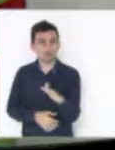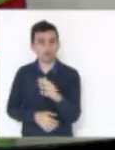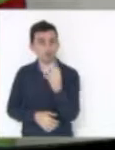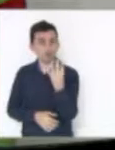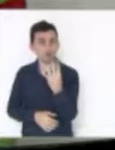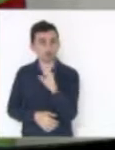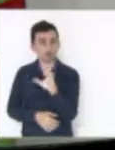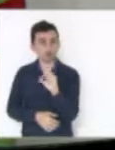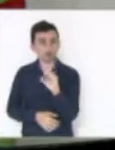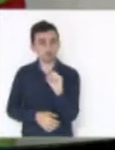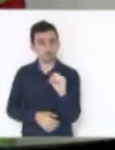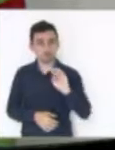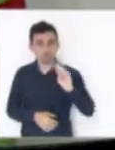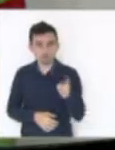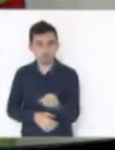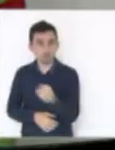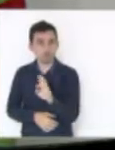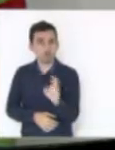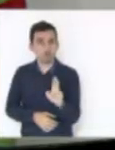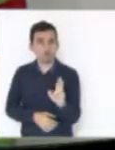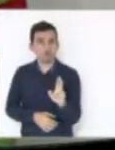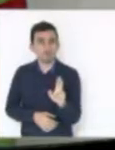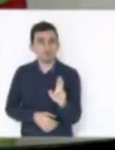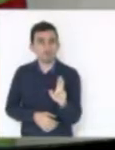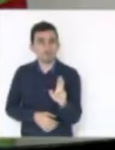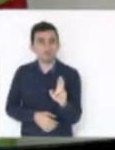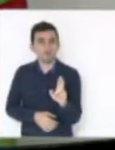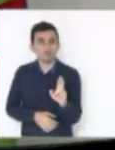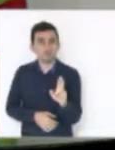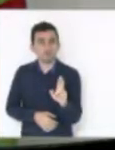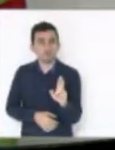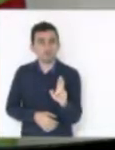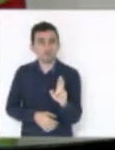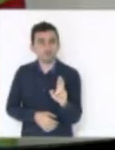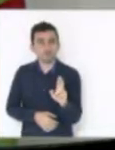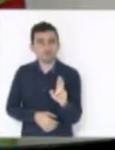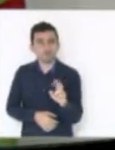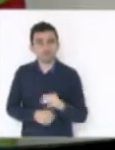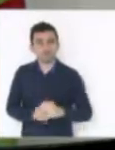400 milhões. Então, quem está